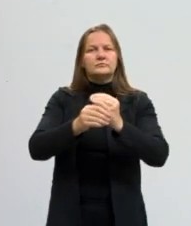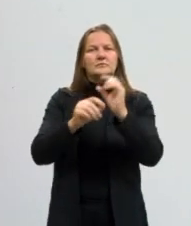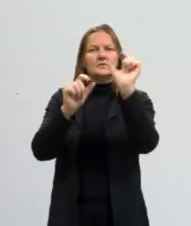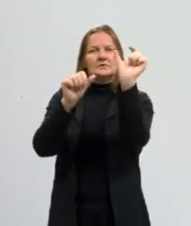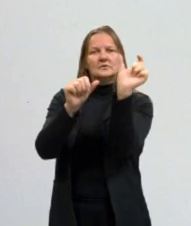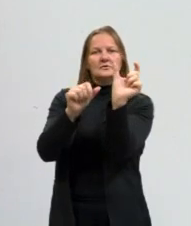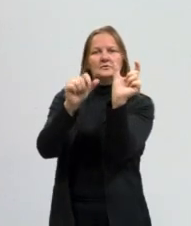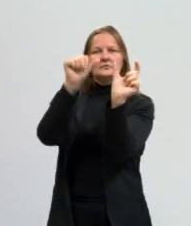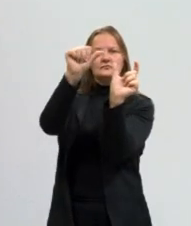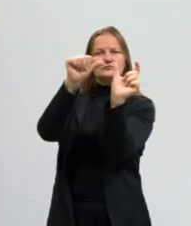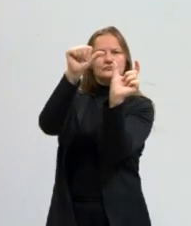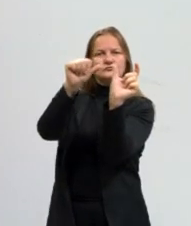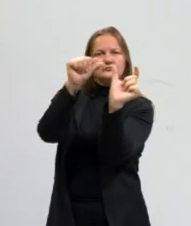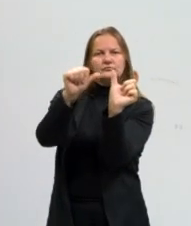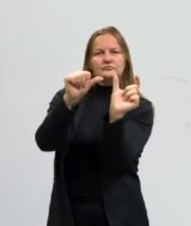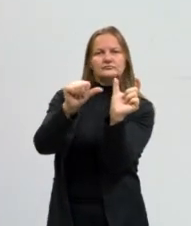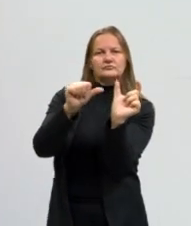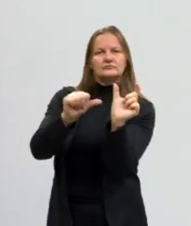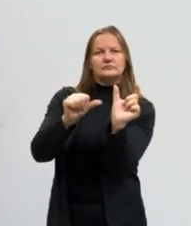né,